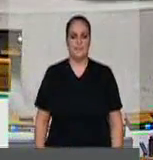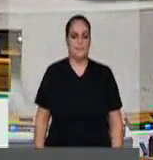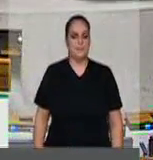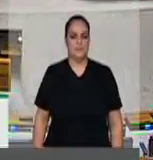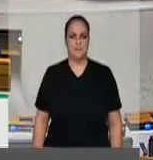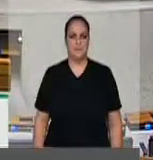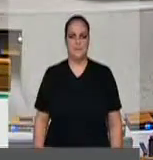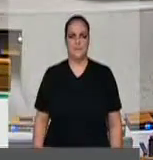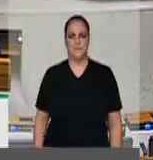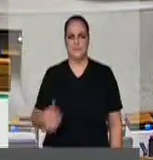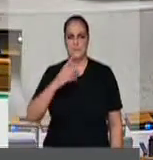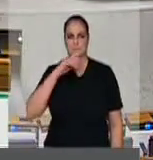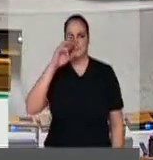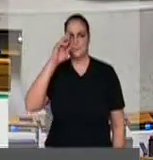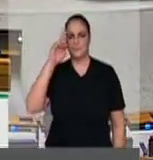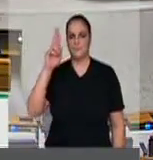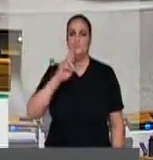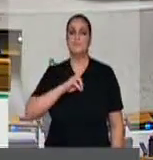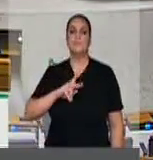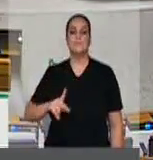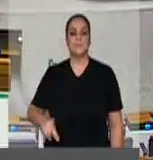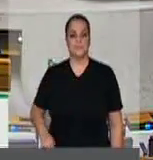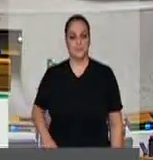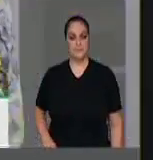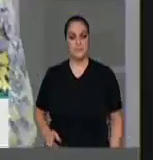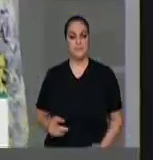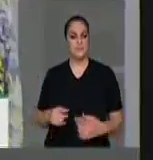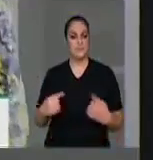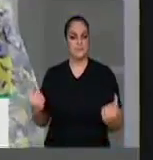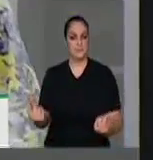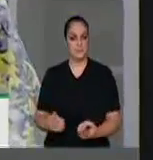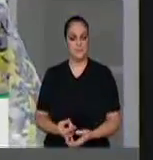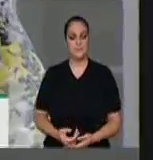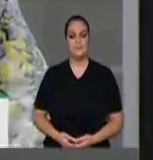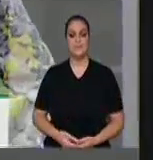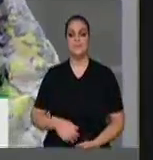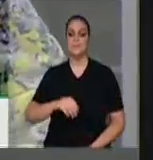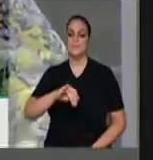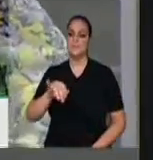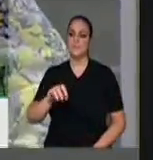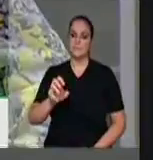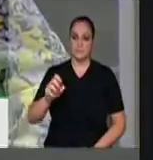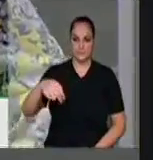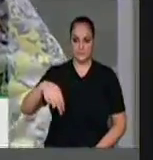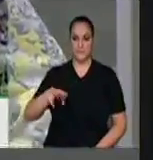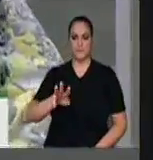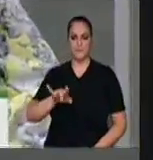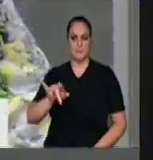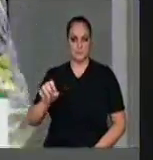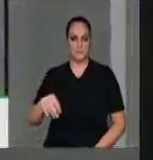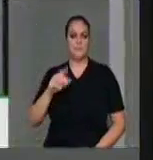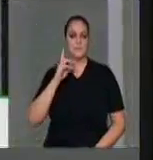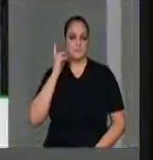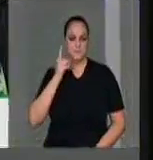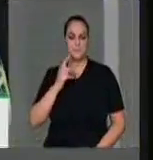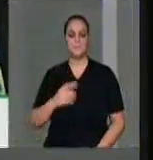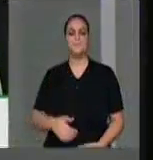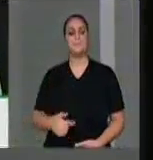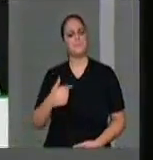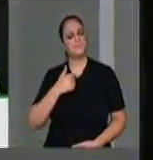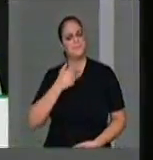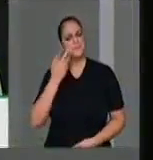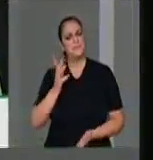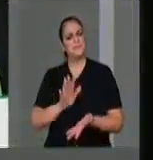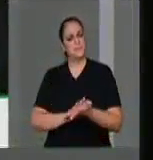Senhor presidente desta sessão, deputado Jean Willi, a quem parabenizo pela